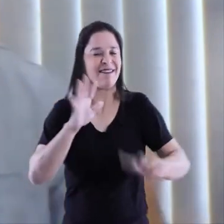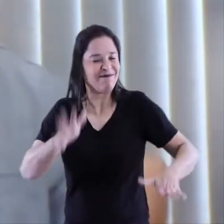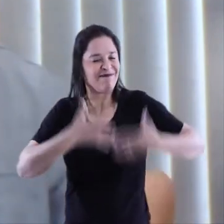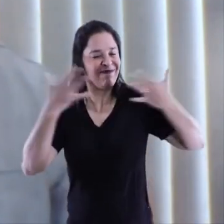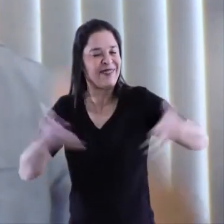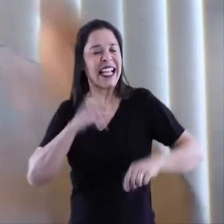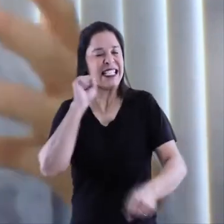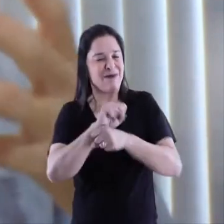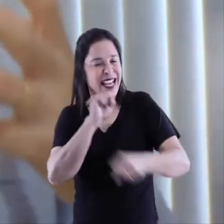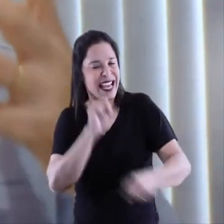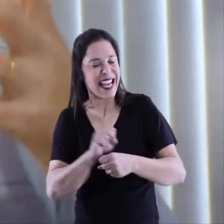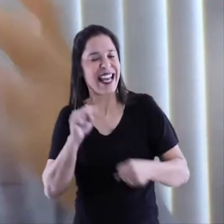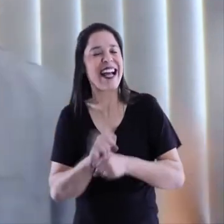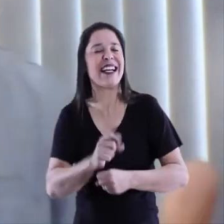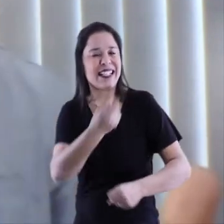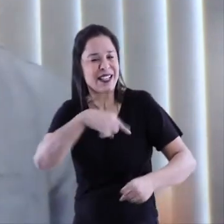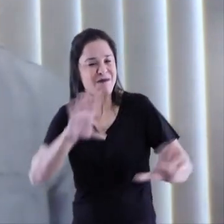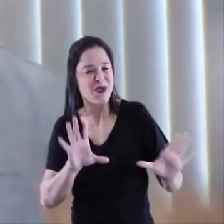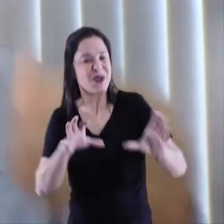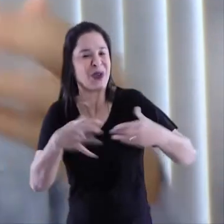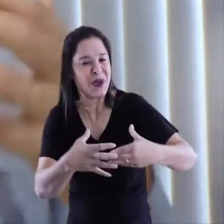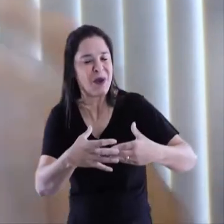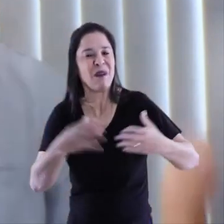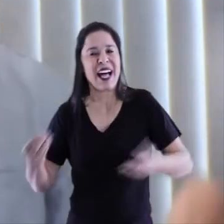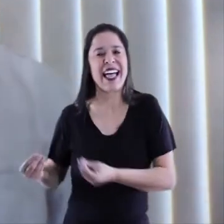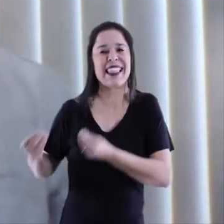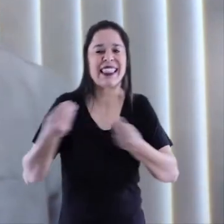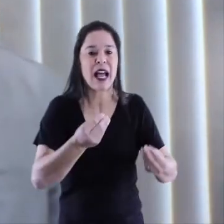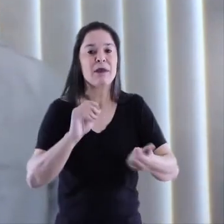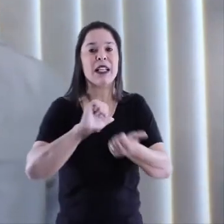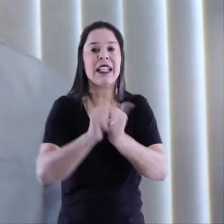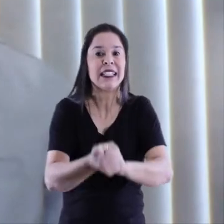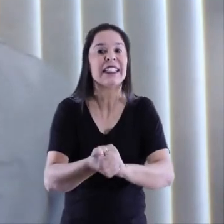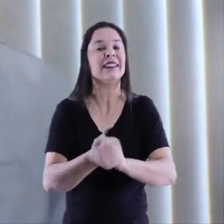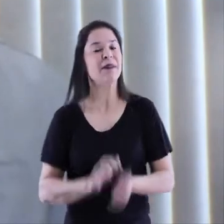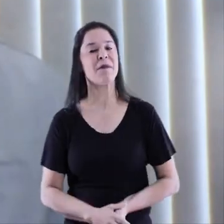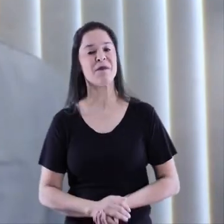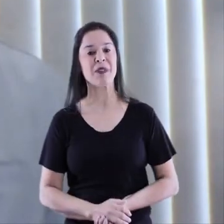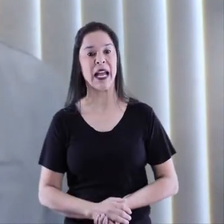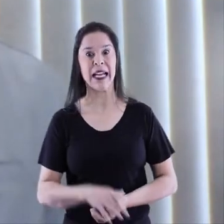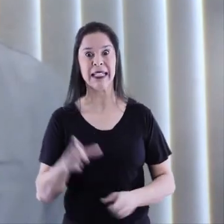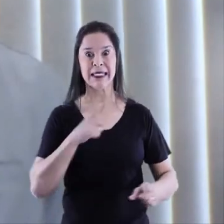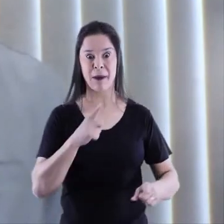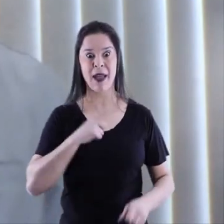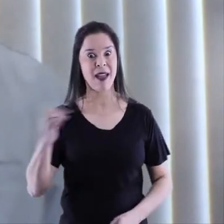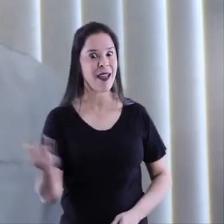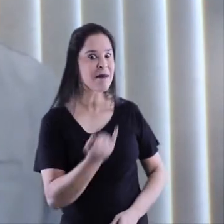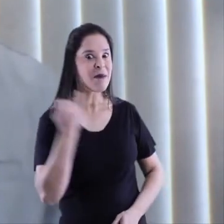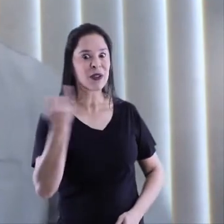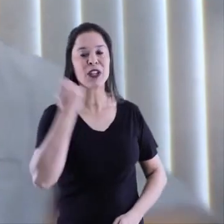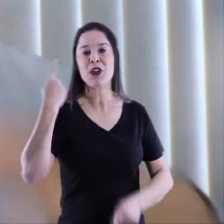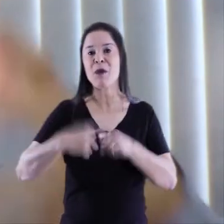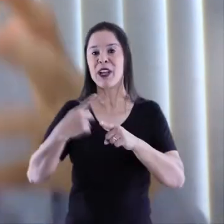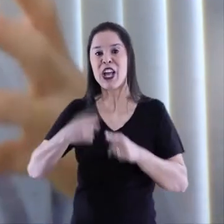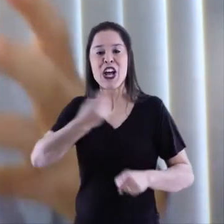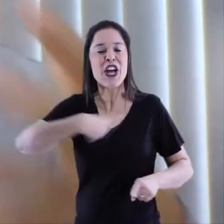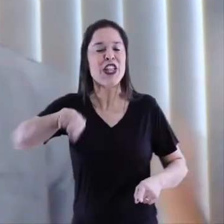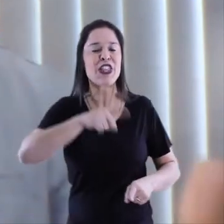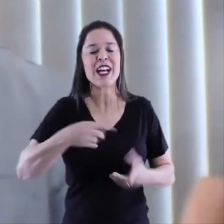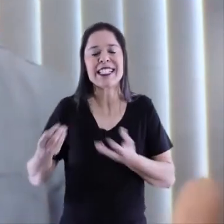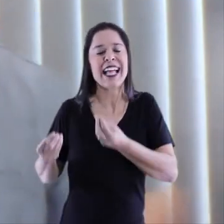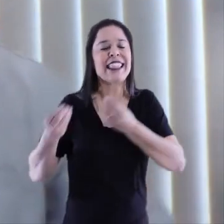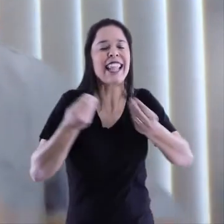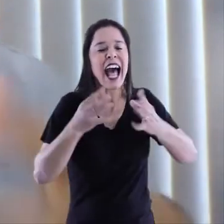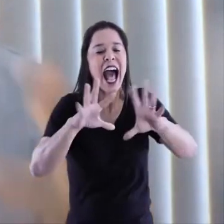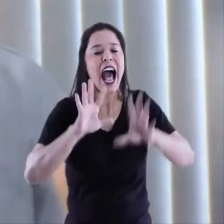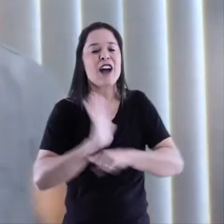na equipe, na extensão da equipe profissional, nos atletas. Essa extensão familiar é importante destacar porque a gente trabalha o resgato